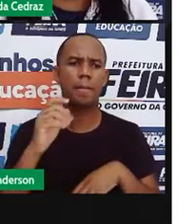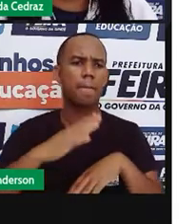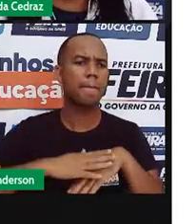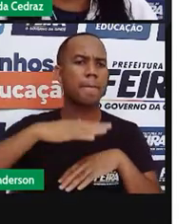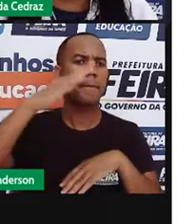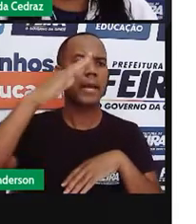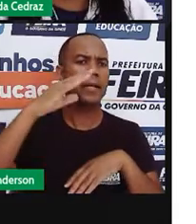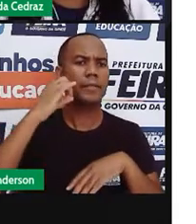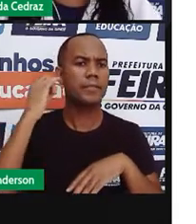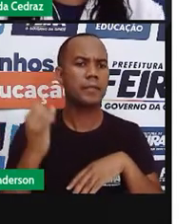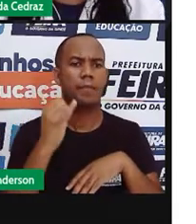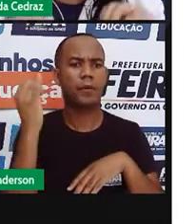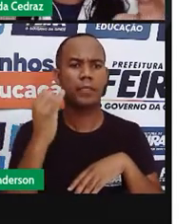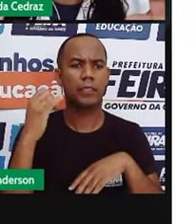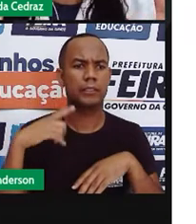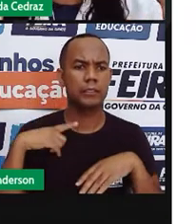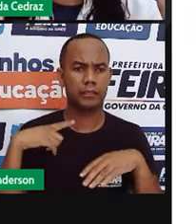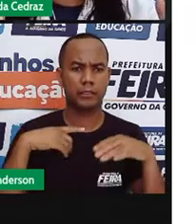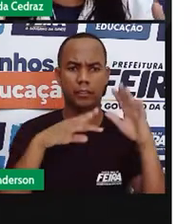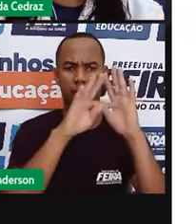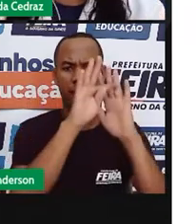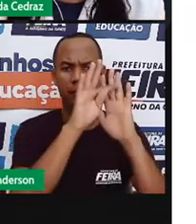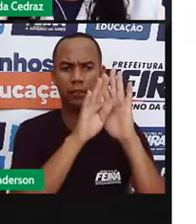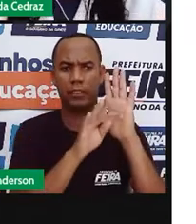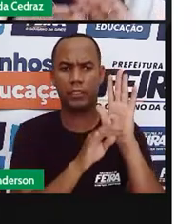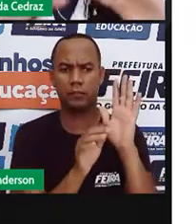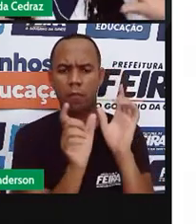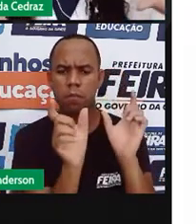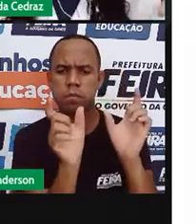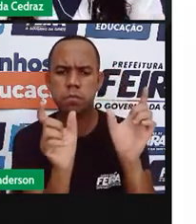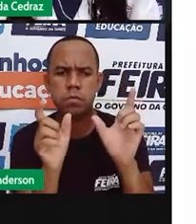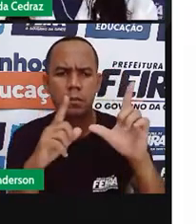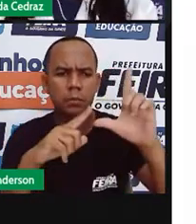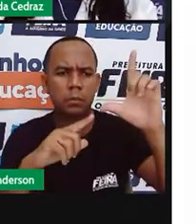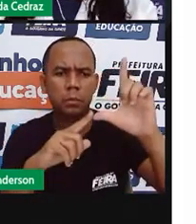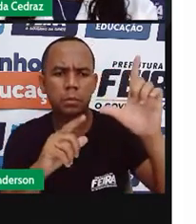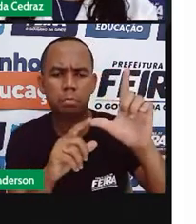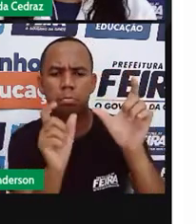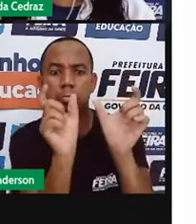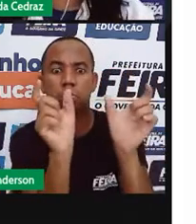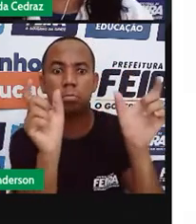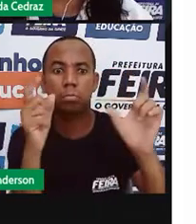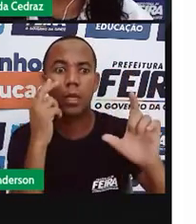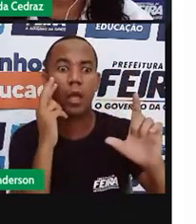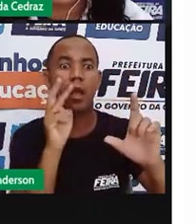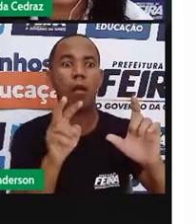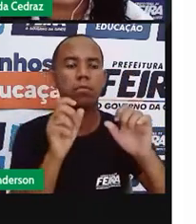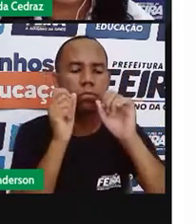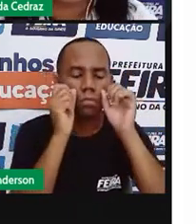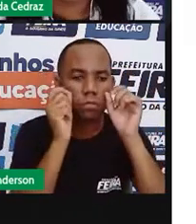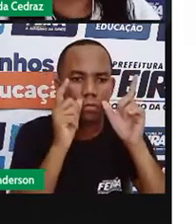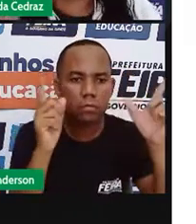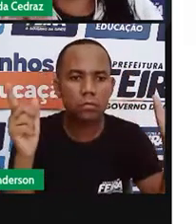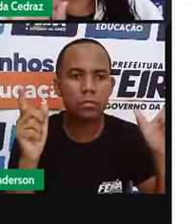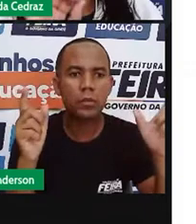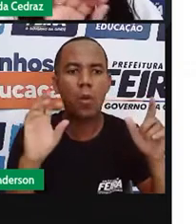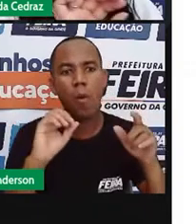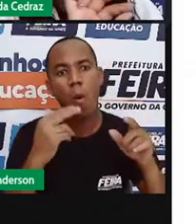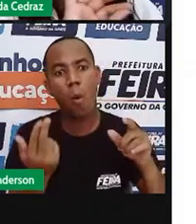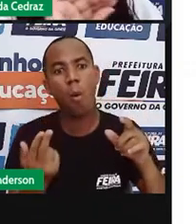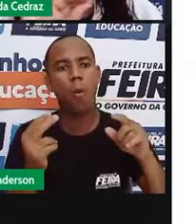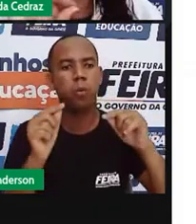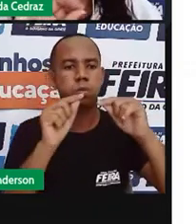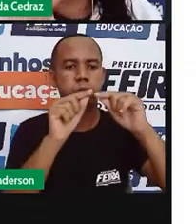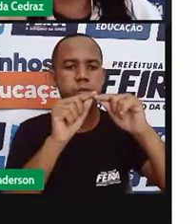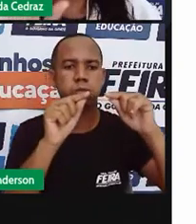jornal impresso. Letras maiores, chamando bastante a sua atenção. Ou em permípes, quando vem